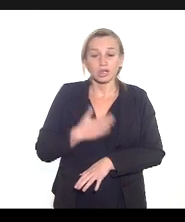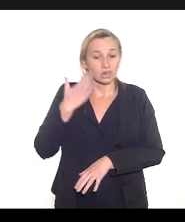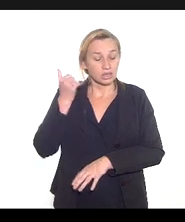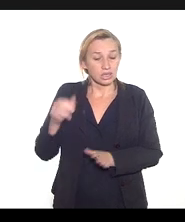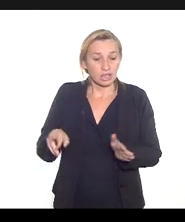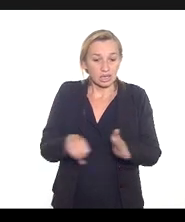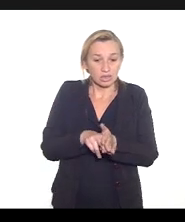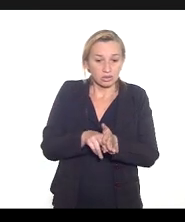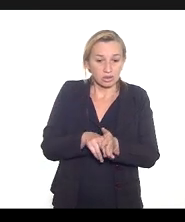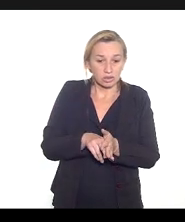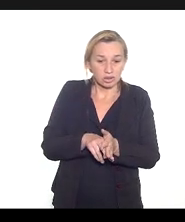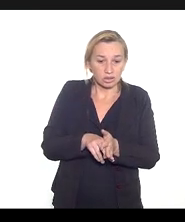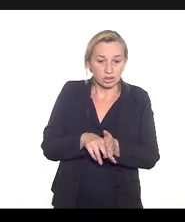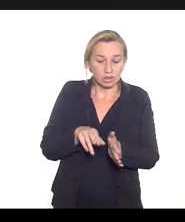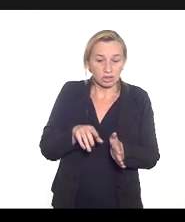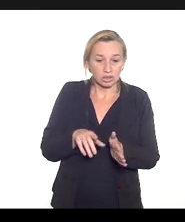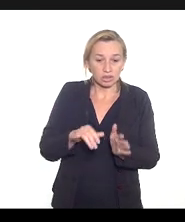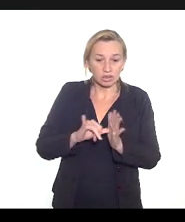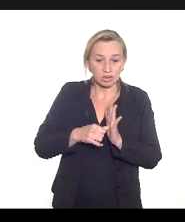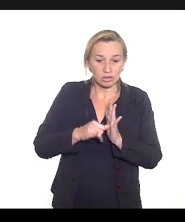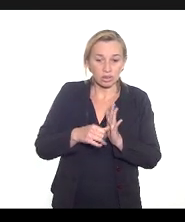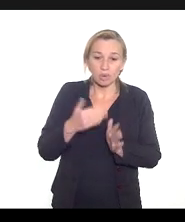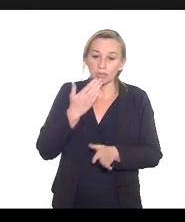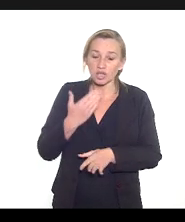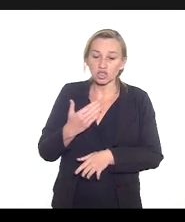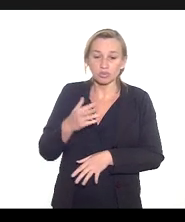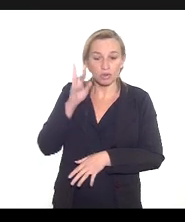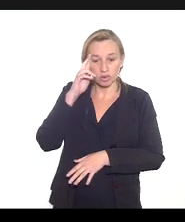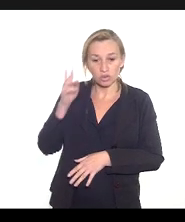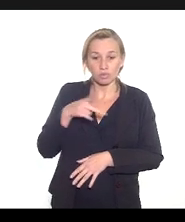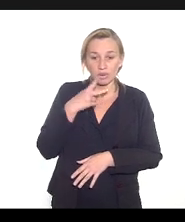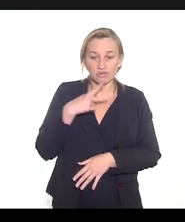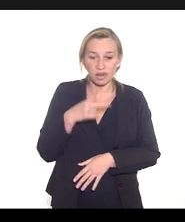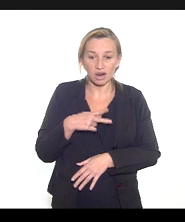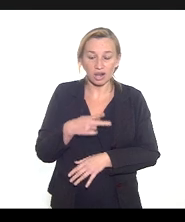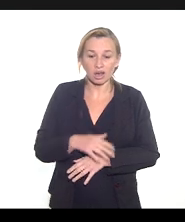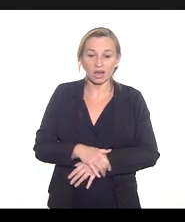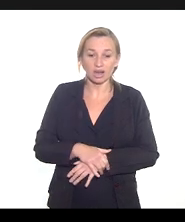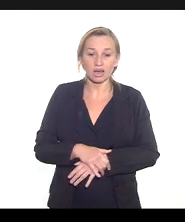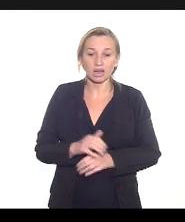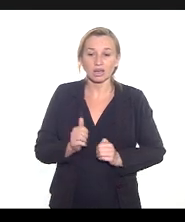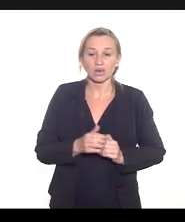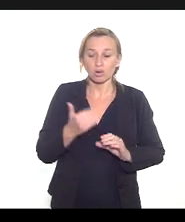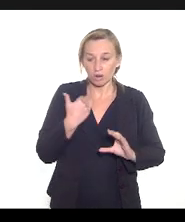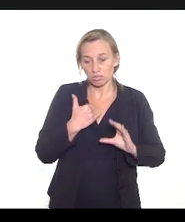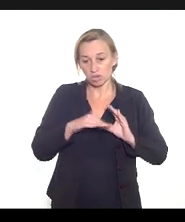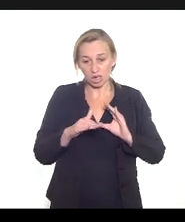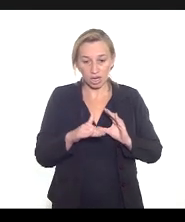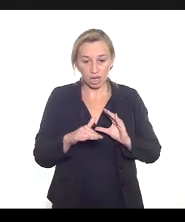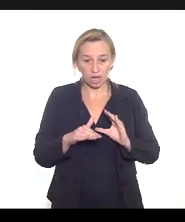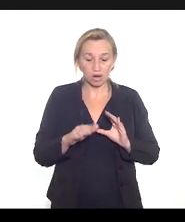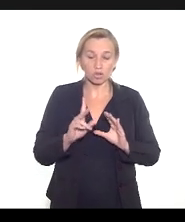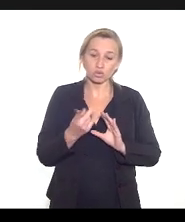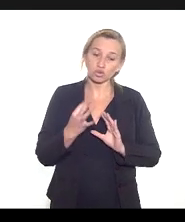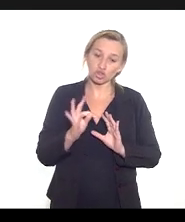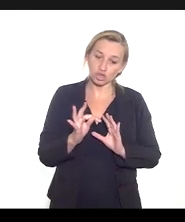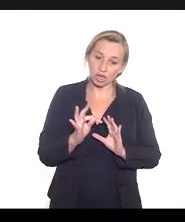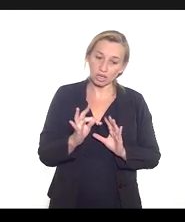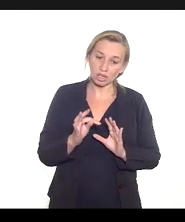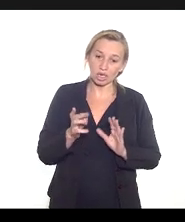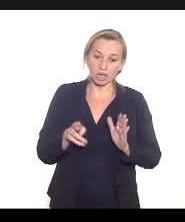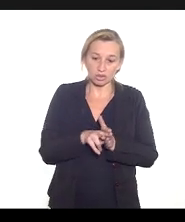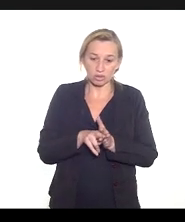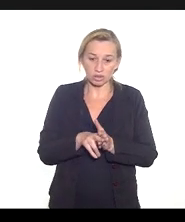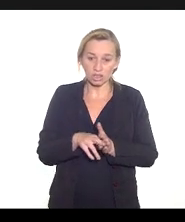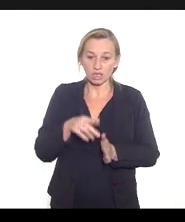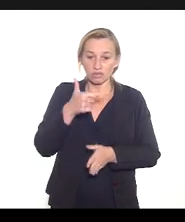resolução é publicada em diagra oficial mas pedi ao senhor para colocar para nos encaminhar ou colocar no chat por favor a resolução